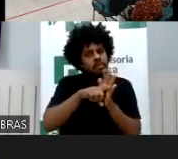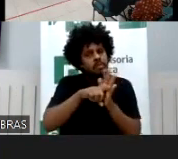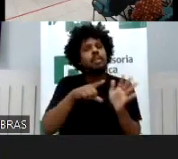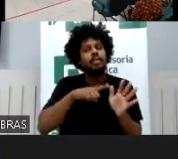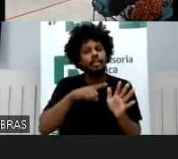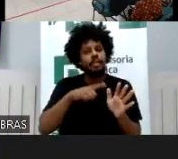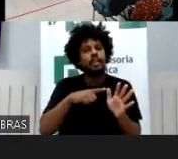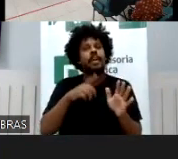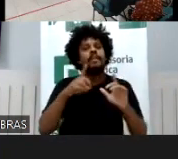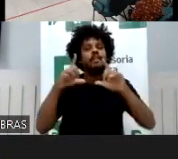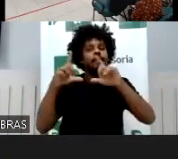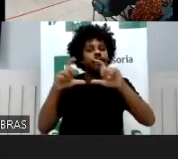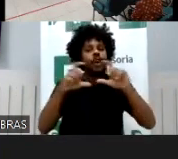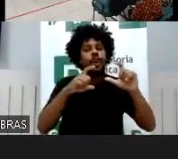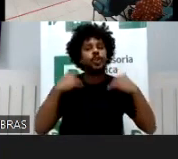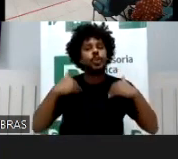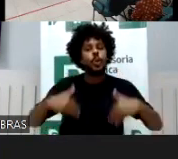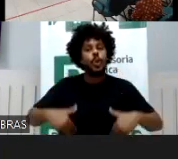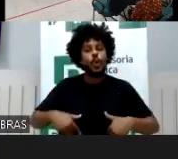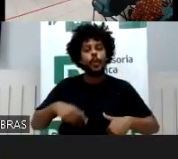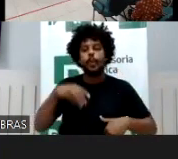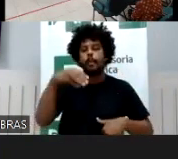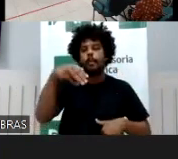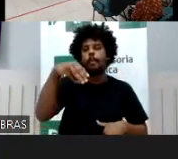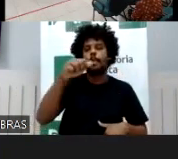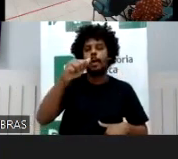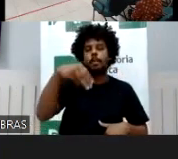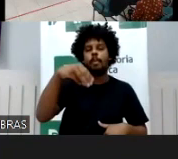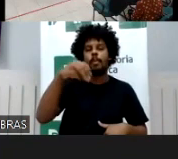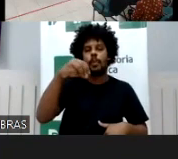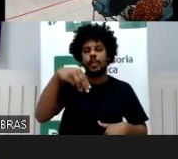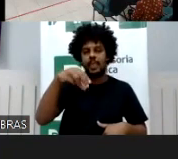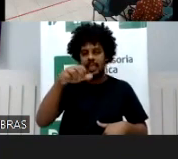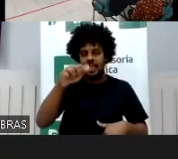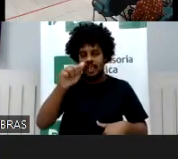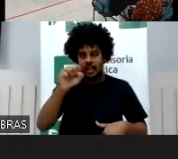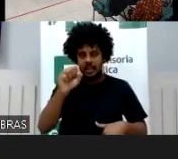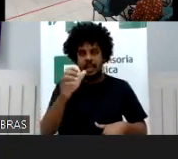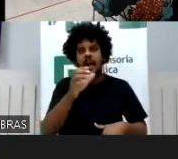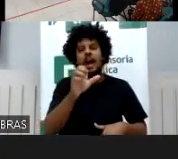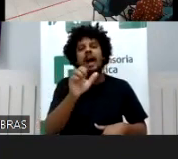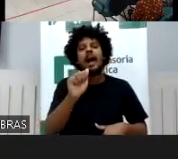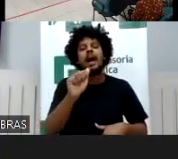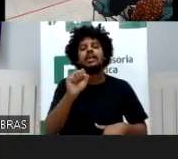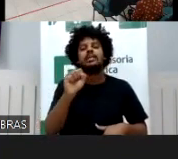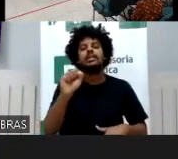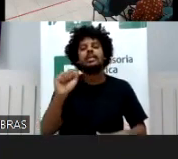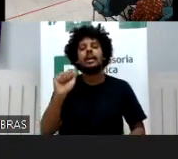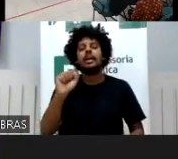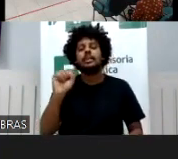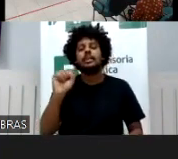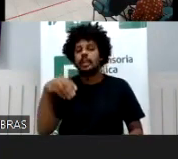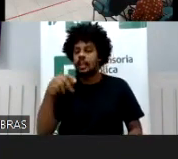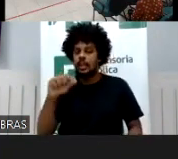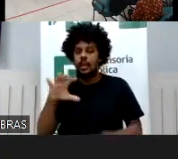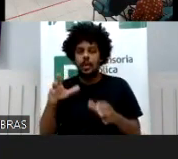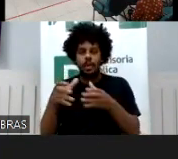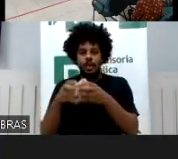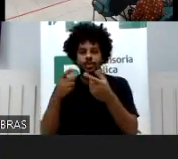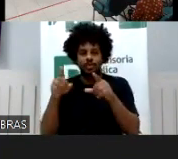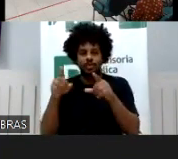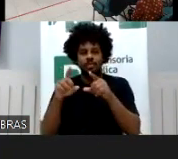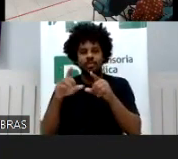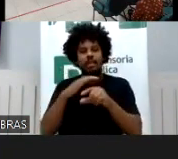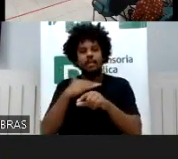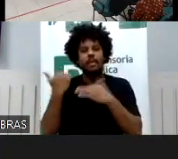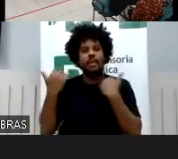assassinas que morreram há mais de 20 anos na internet, né? Fotos divulgadas aí eram os vazamentos, etc., mas hoje a